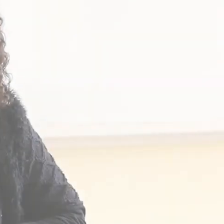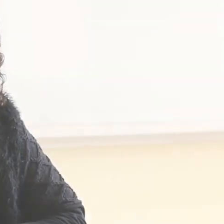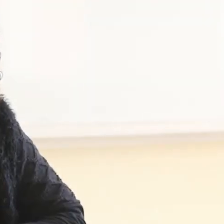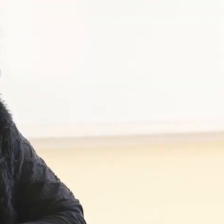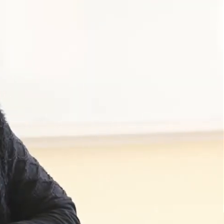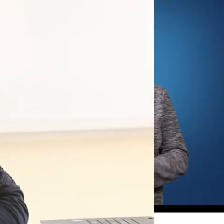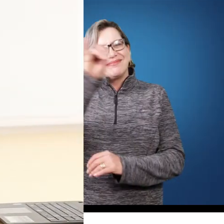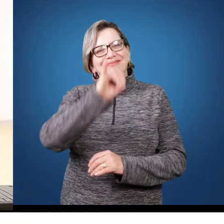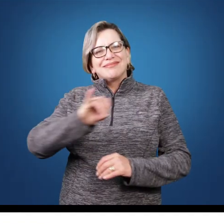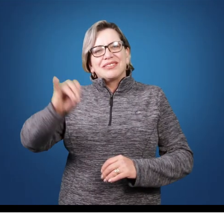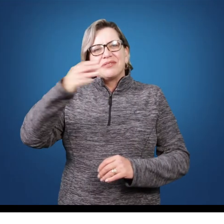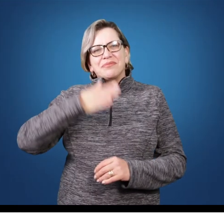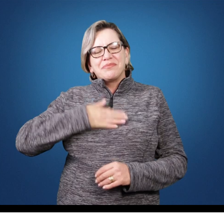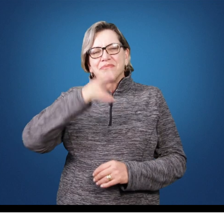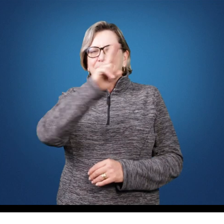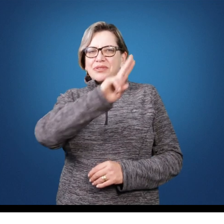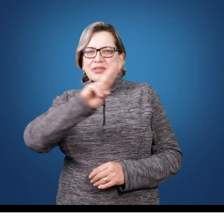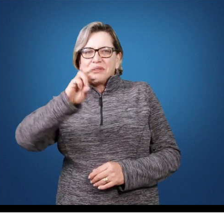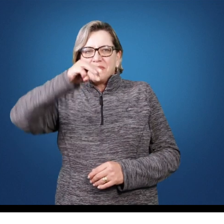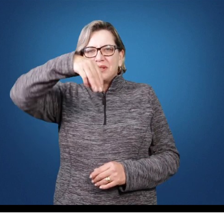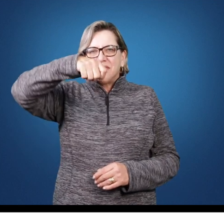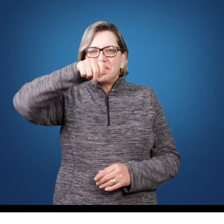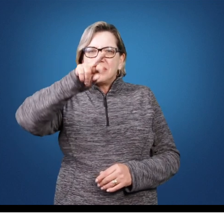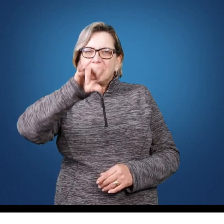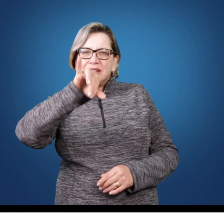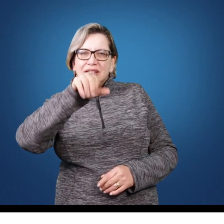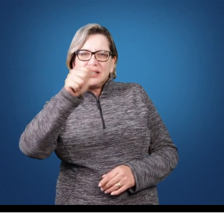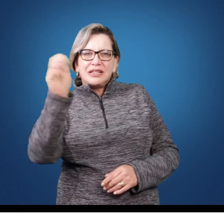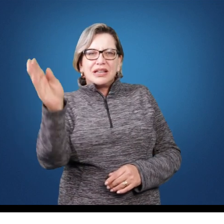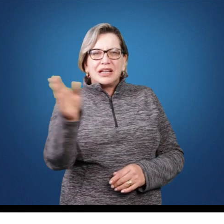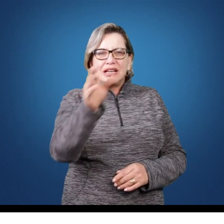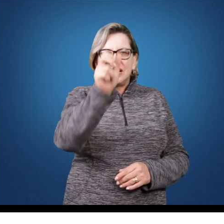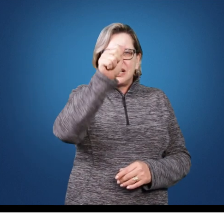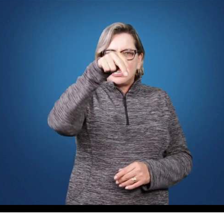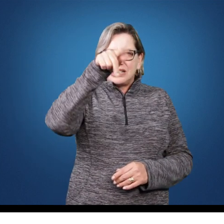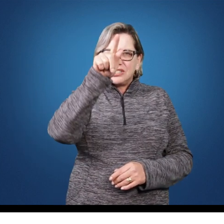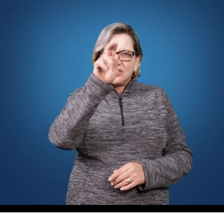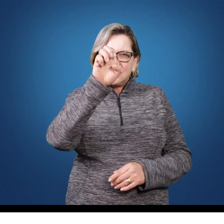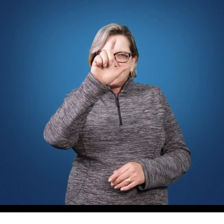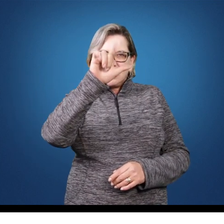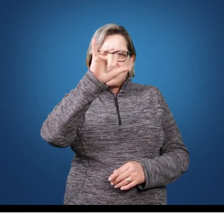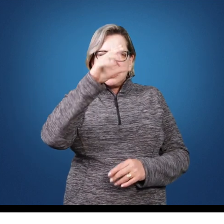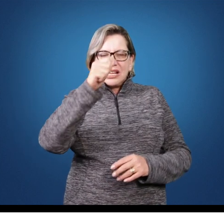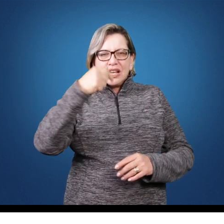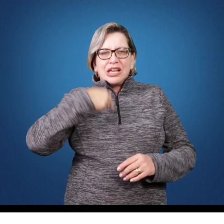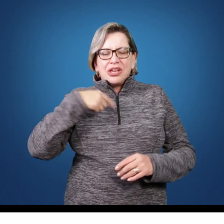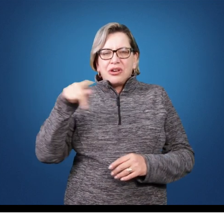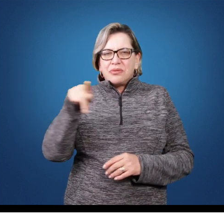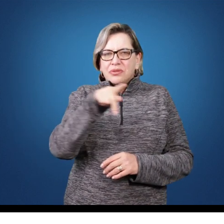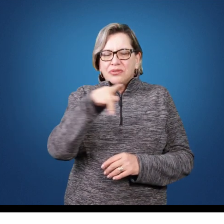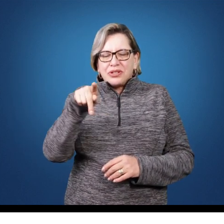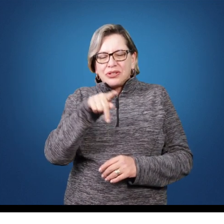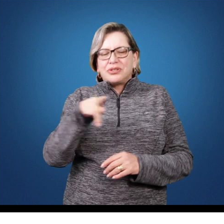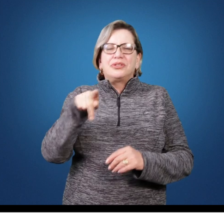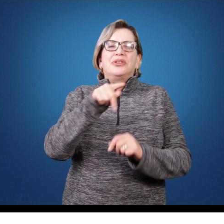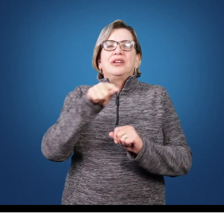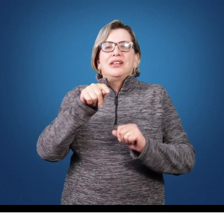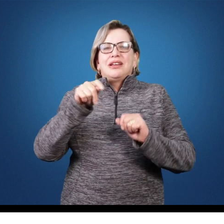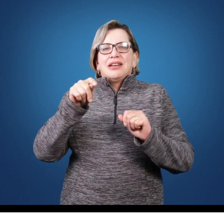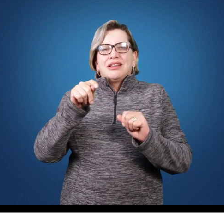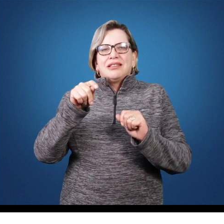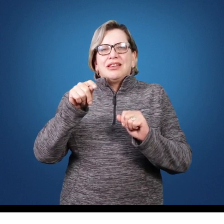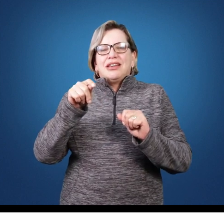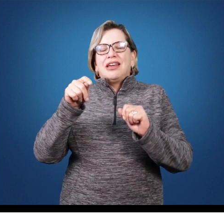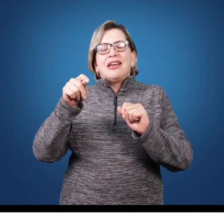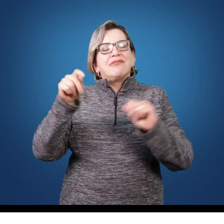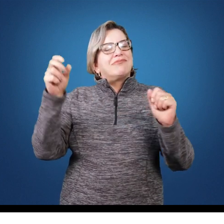Olá pessoal, meu nome é Maria Angélica Binotto, sou professora do Departamento de Educação Física da Unicentro, Campus Irati,